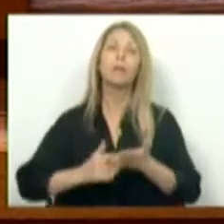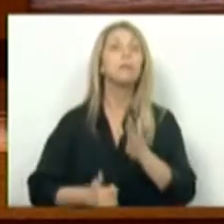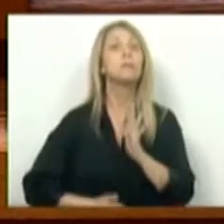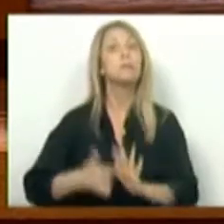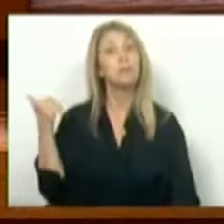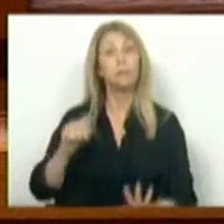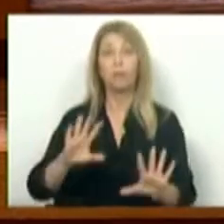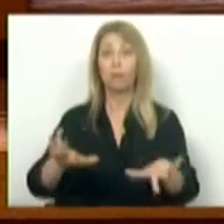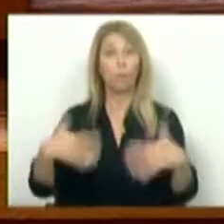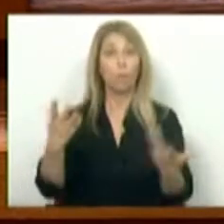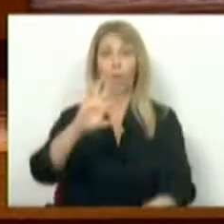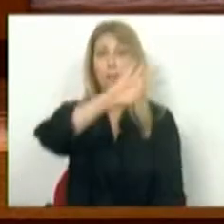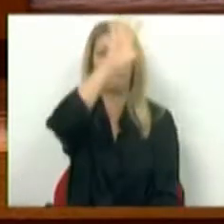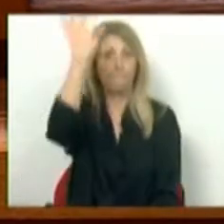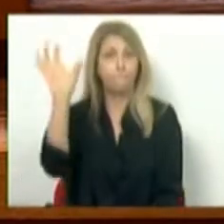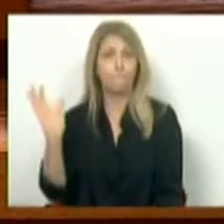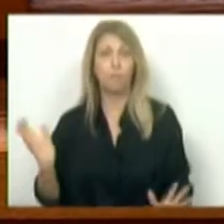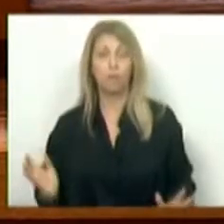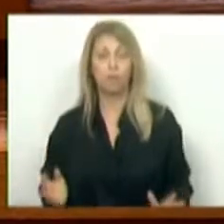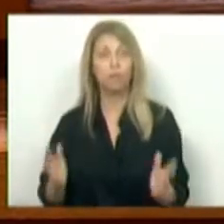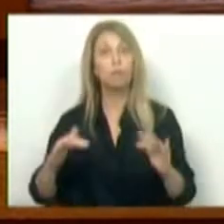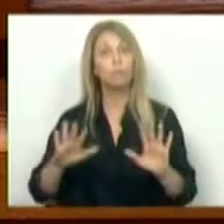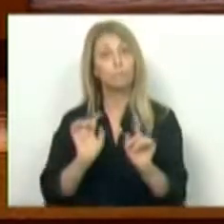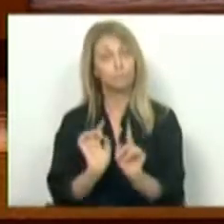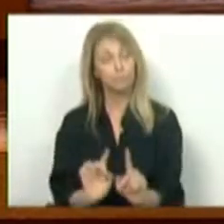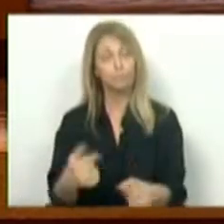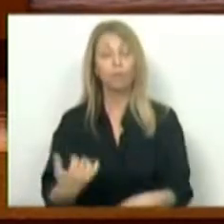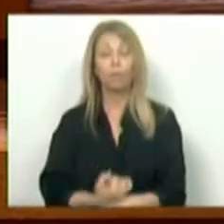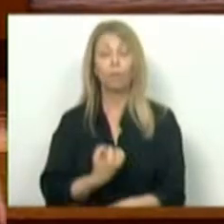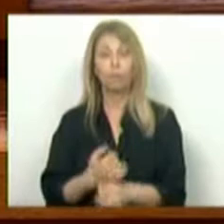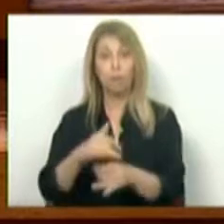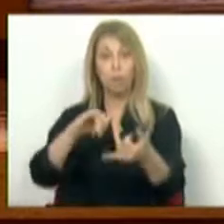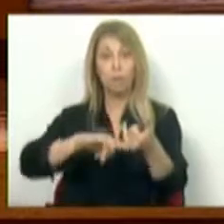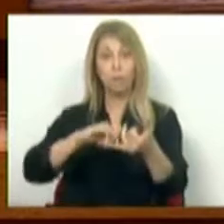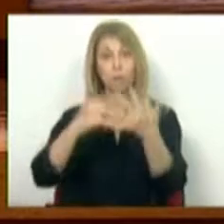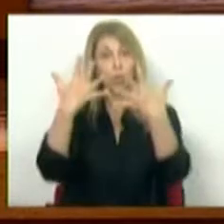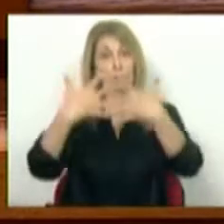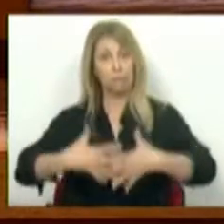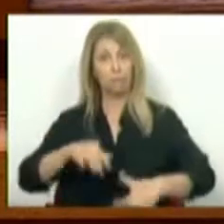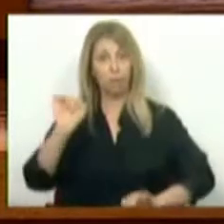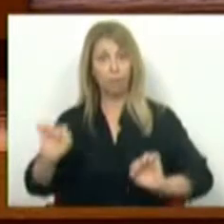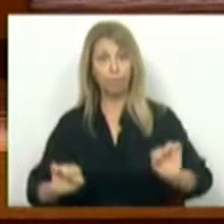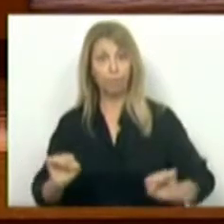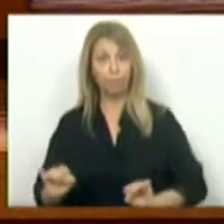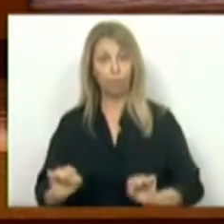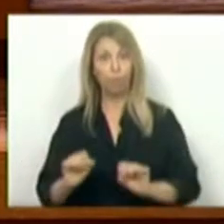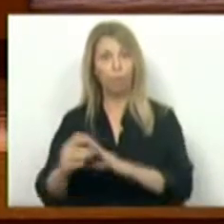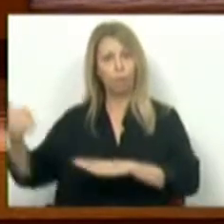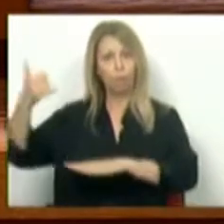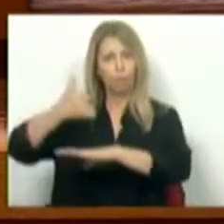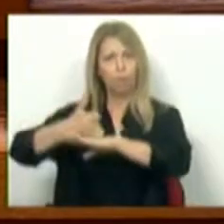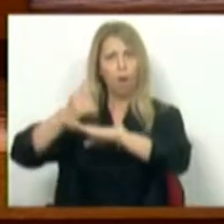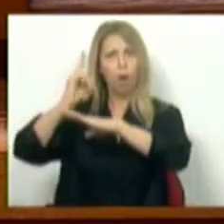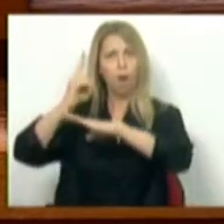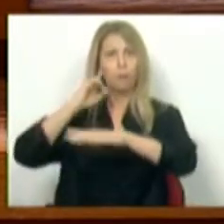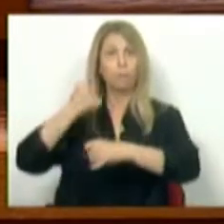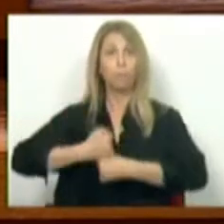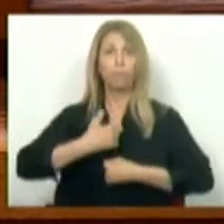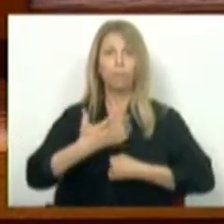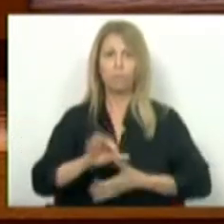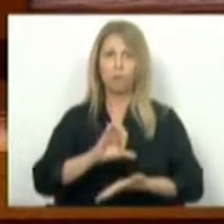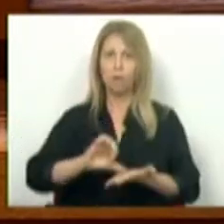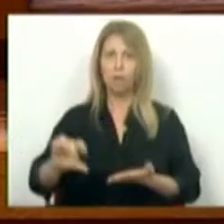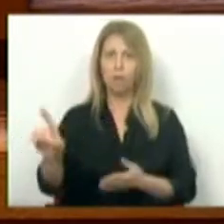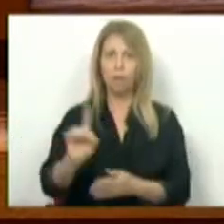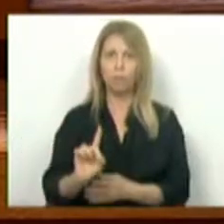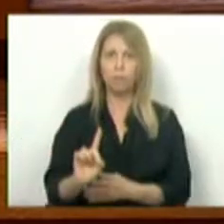essencial em qualquer país, mas essa é uma função das associações sindicais. As ordens profissionais não existem para